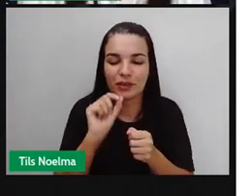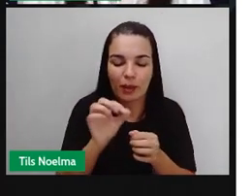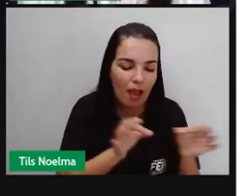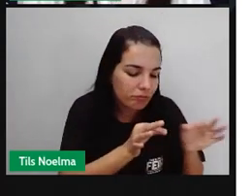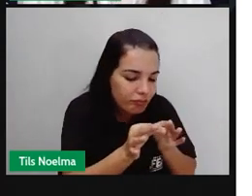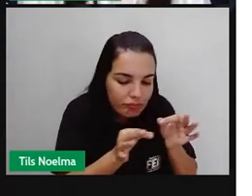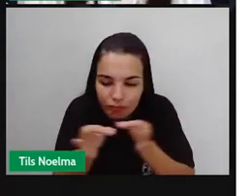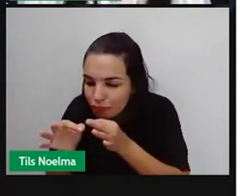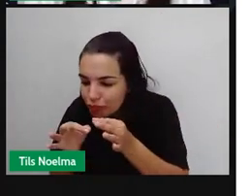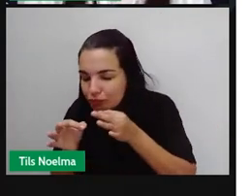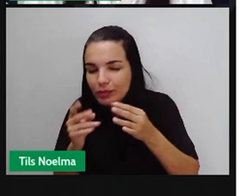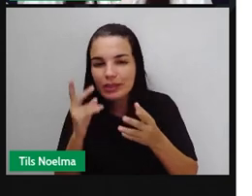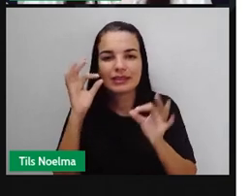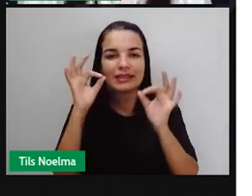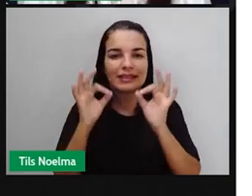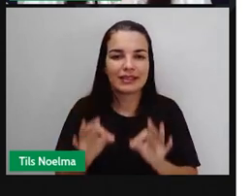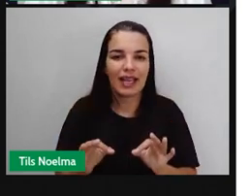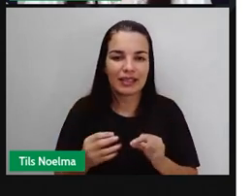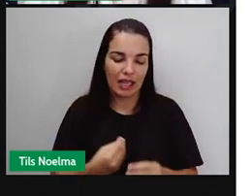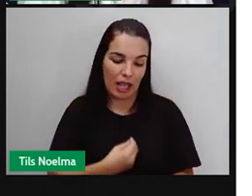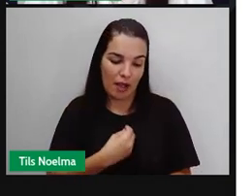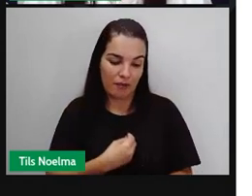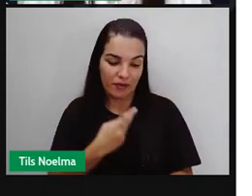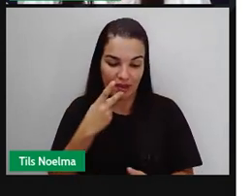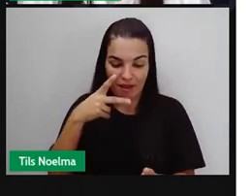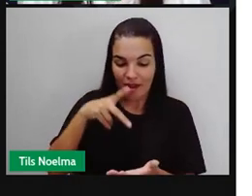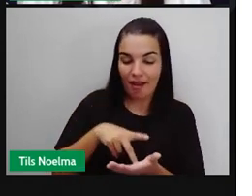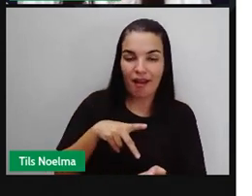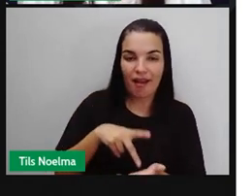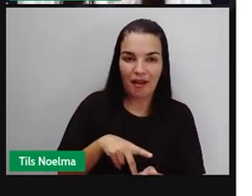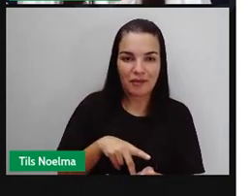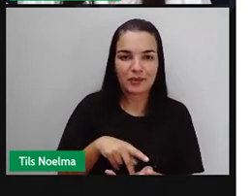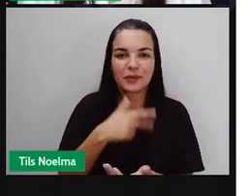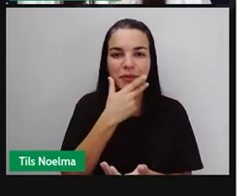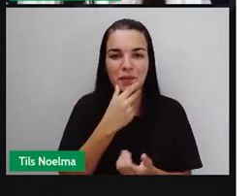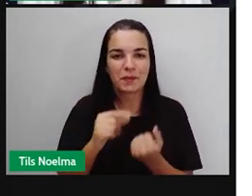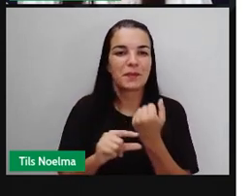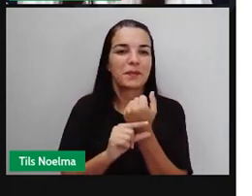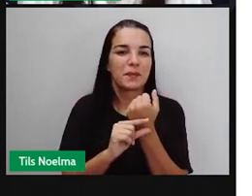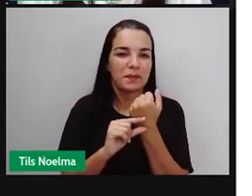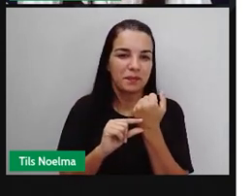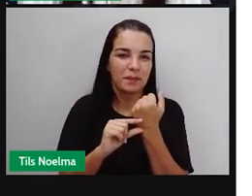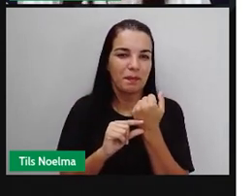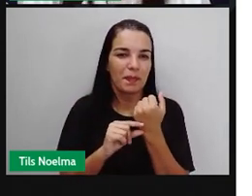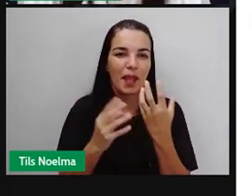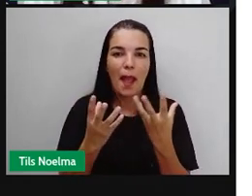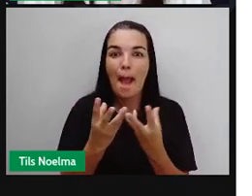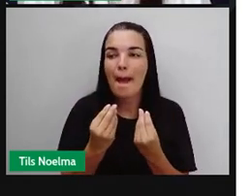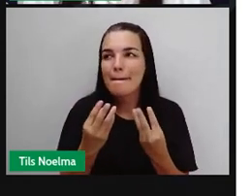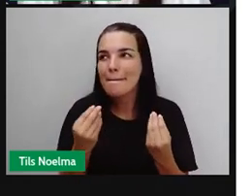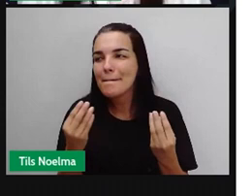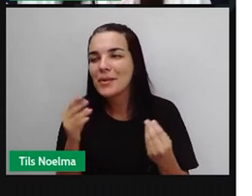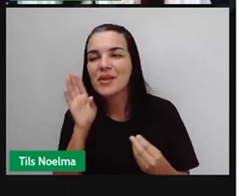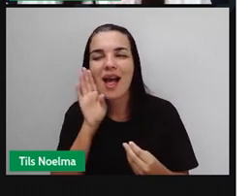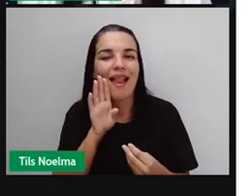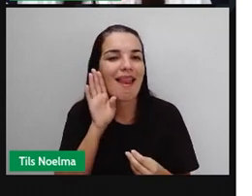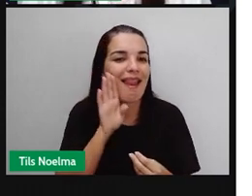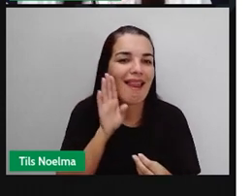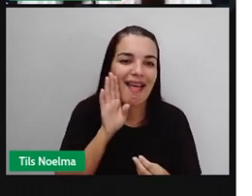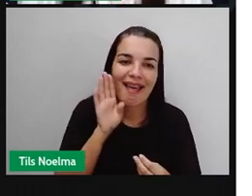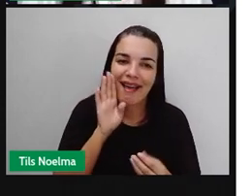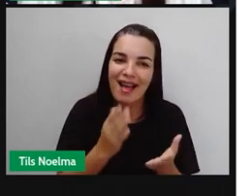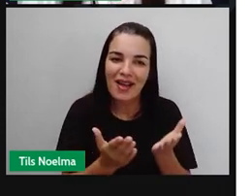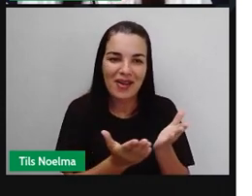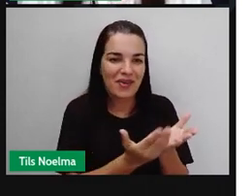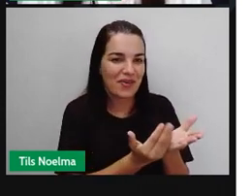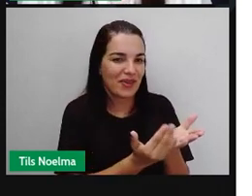poder ficar de acordo com a vida real aí de Monteiro Lobato. É muito legal esse livro,